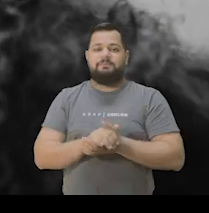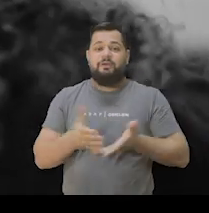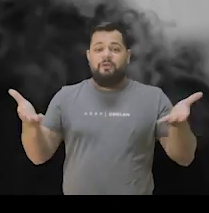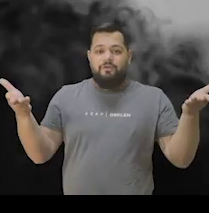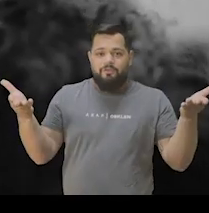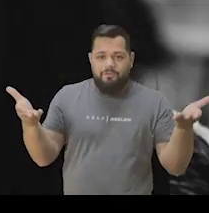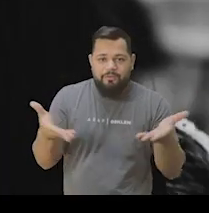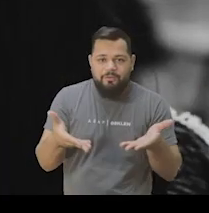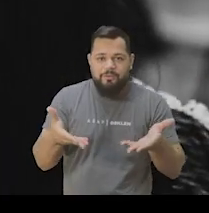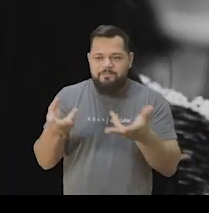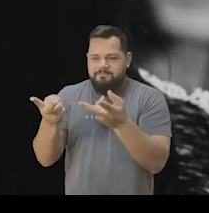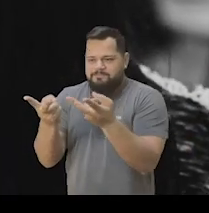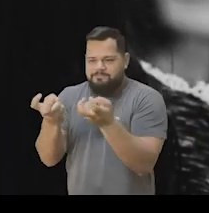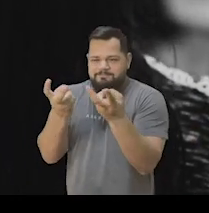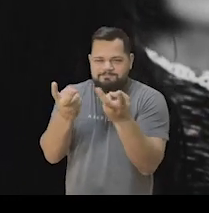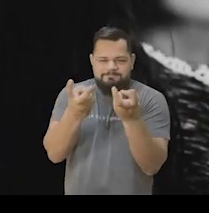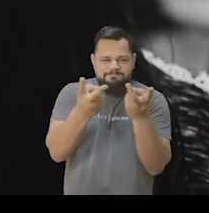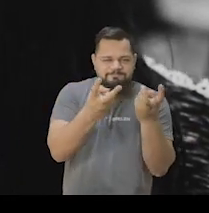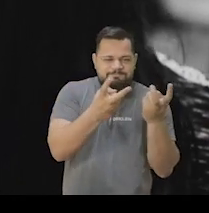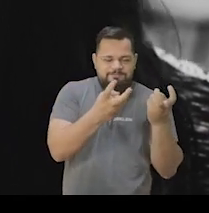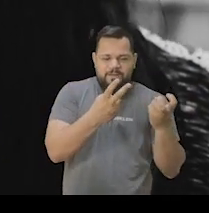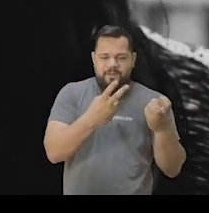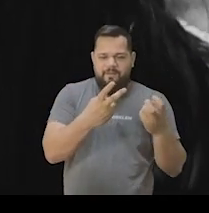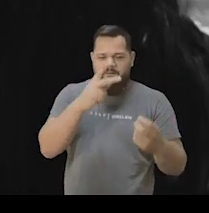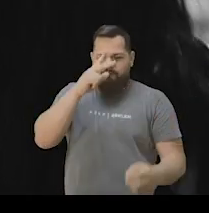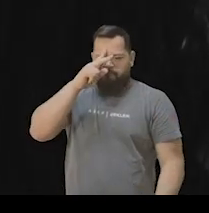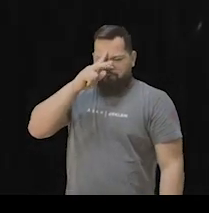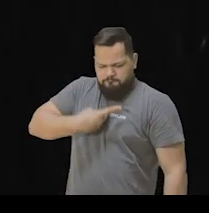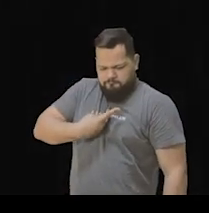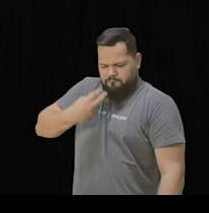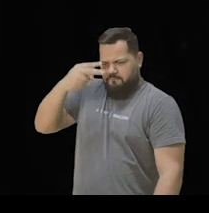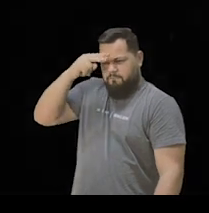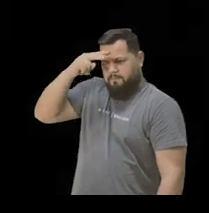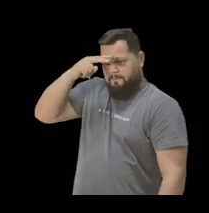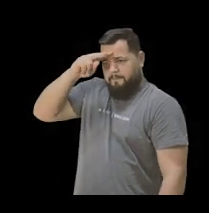Agora, vejo que não consigo contar a minha própria história.